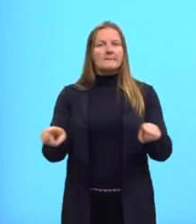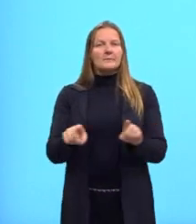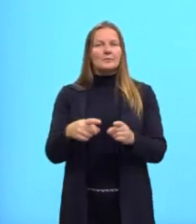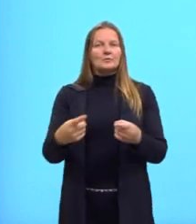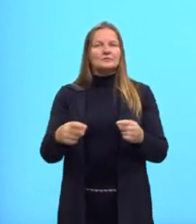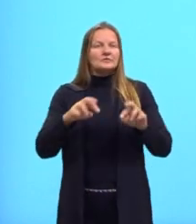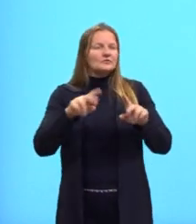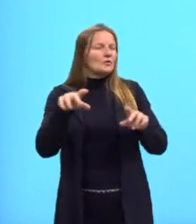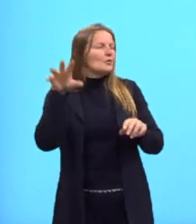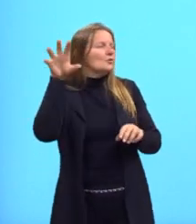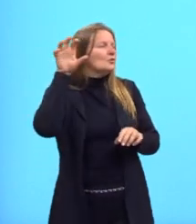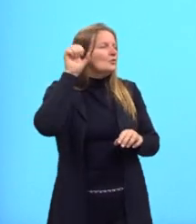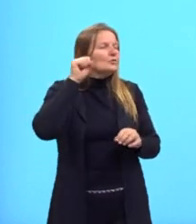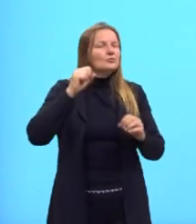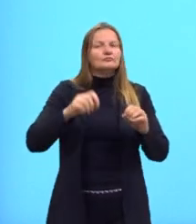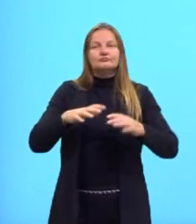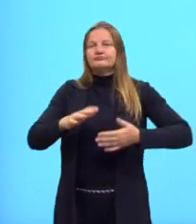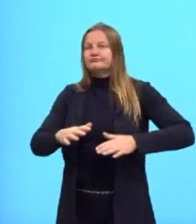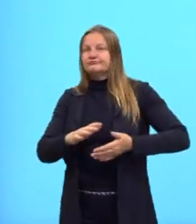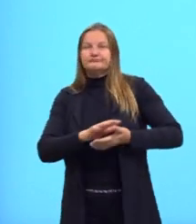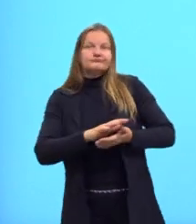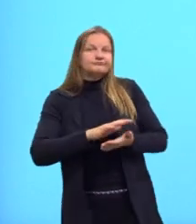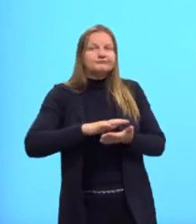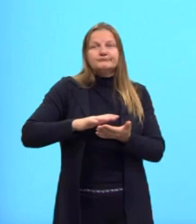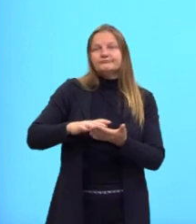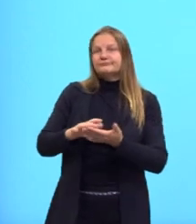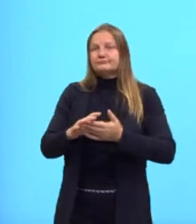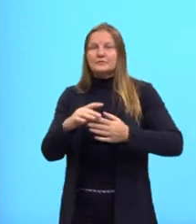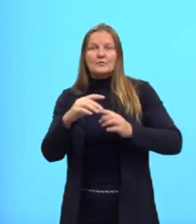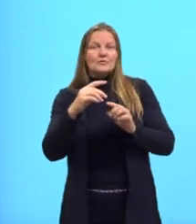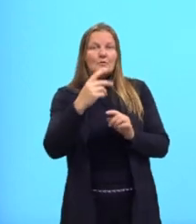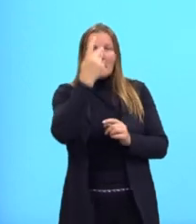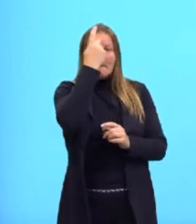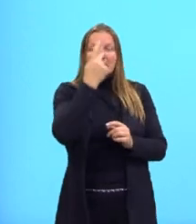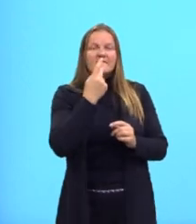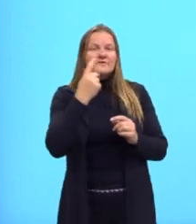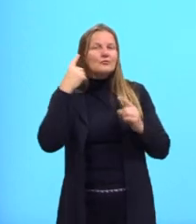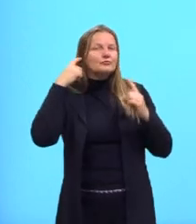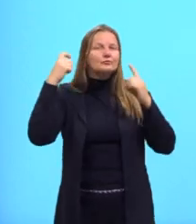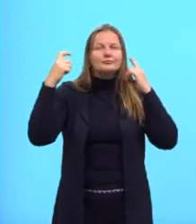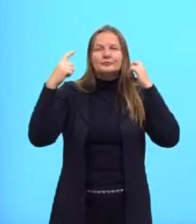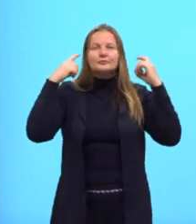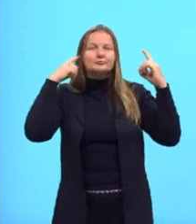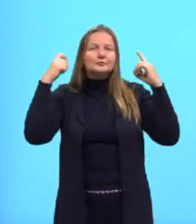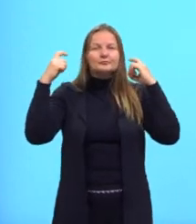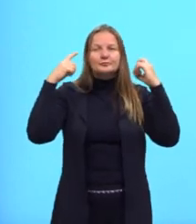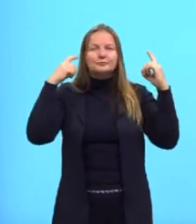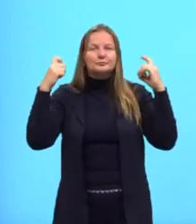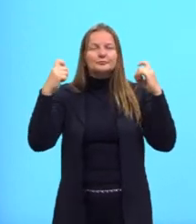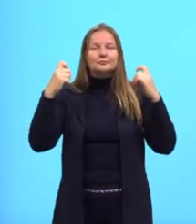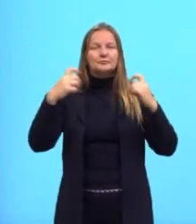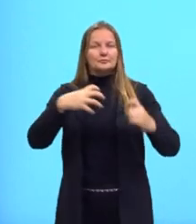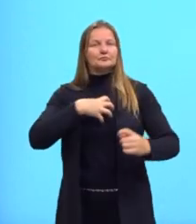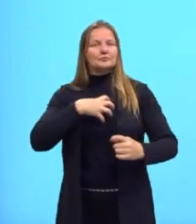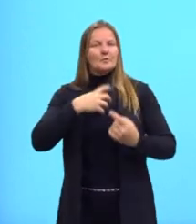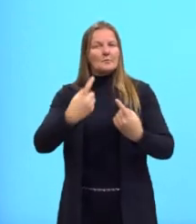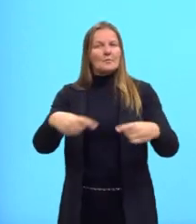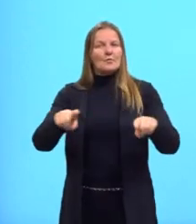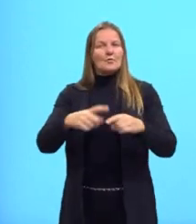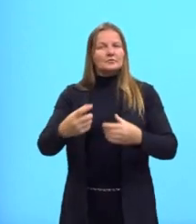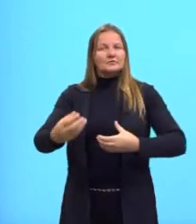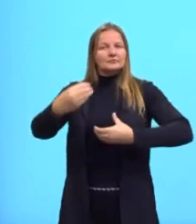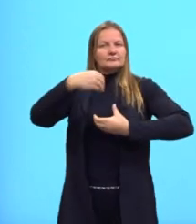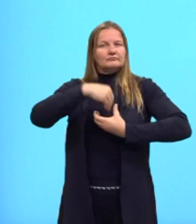Diferenciar os sons, os ritmos, os tons e os timbres. Então, aqui tudo que está ligado àqueles conhecimentos de